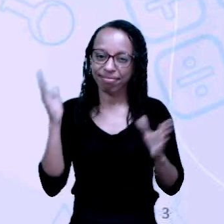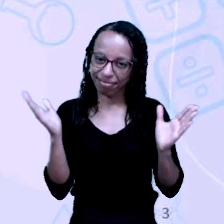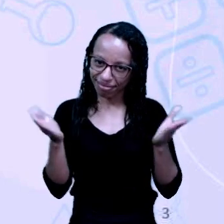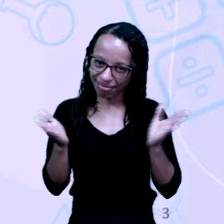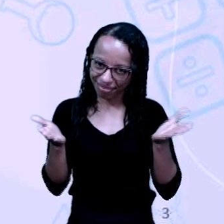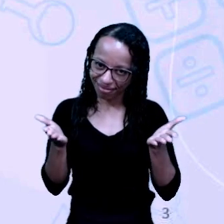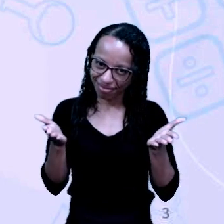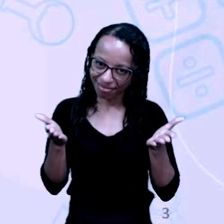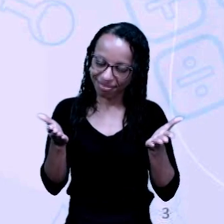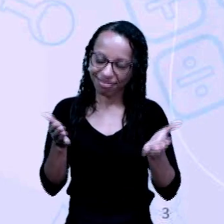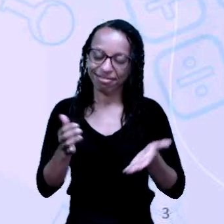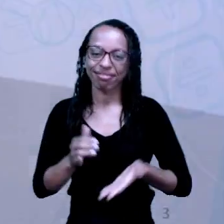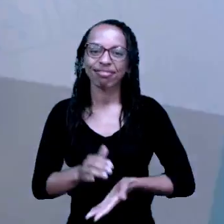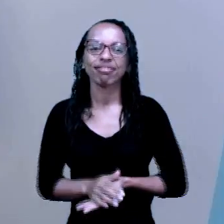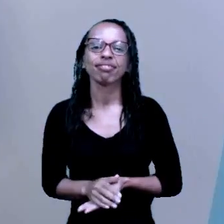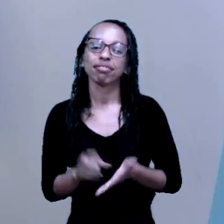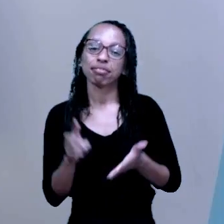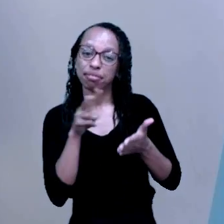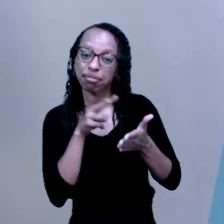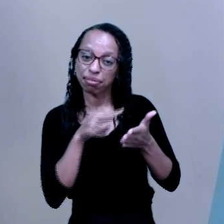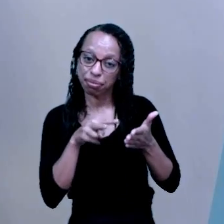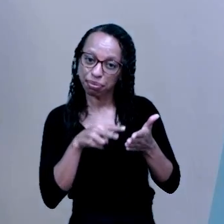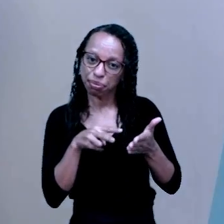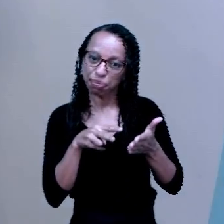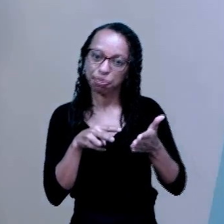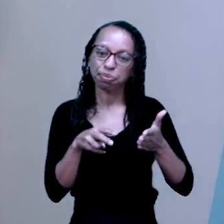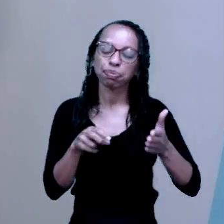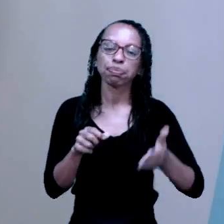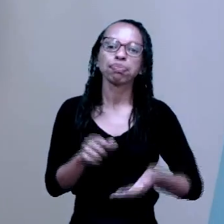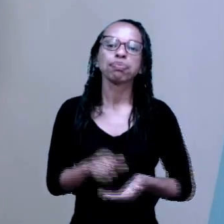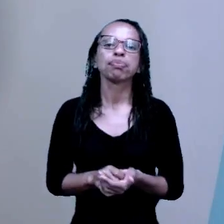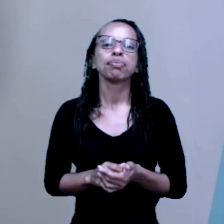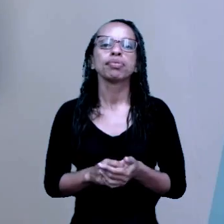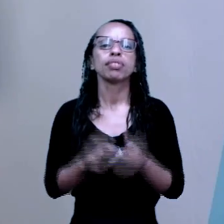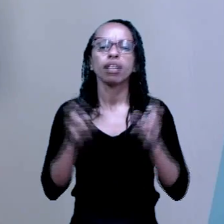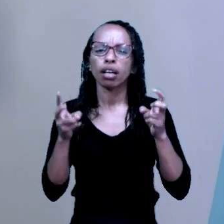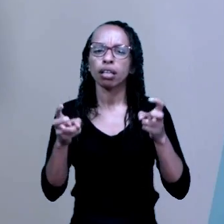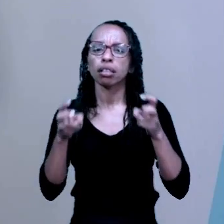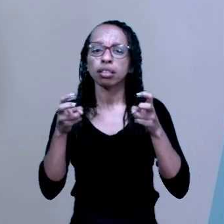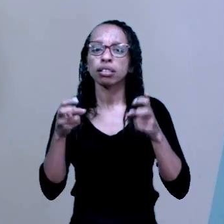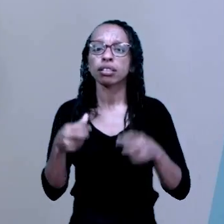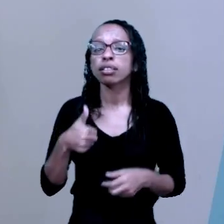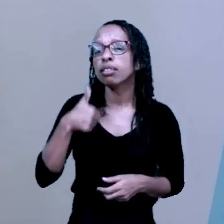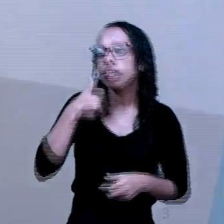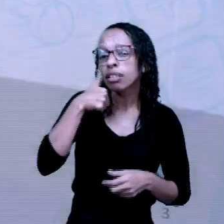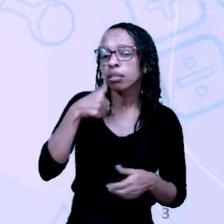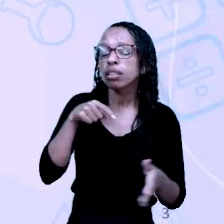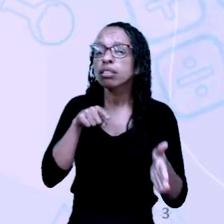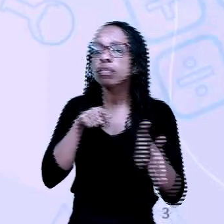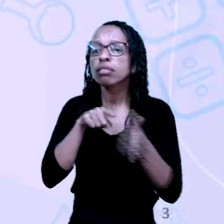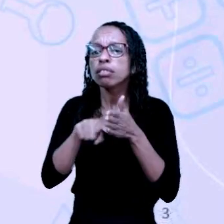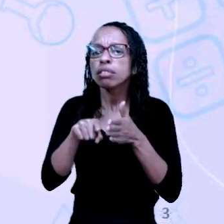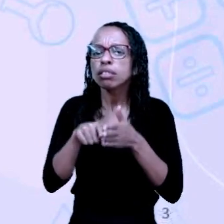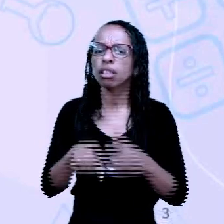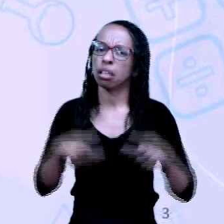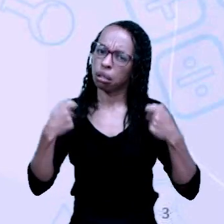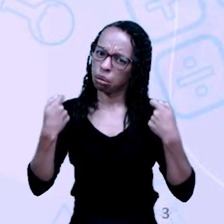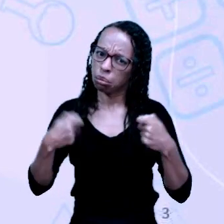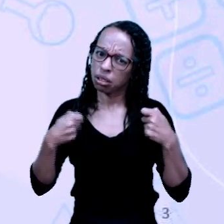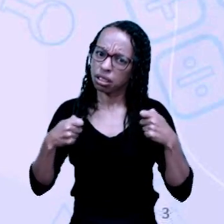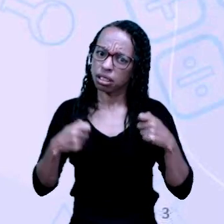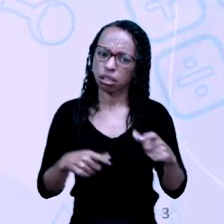quando a gente for ler o que está escrito no balão. Vejam que a mulher pergunta ao homem, vamos ter que mudar?